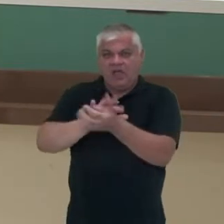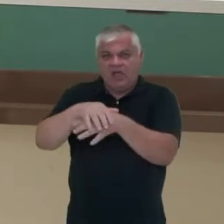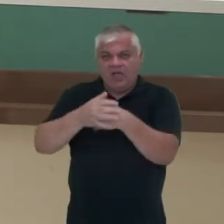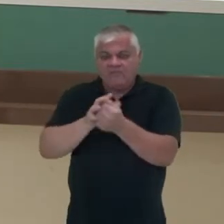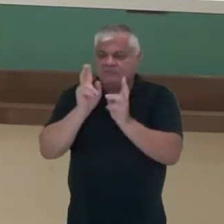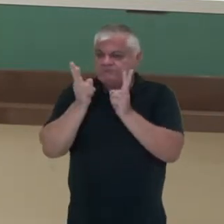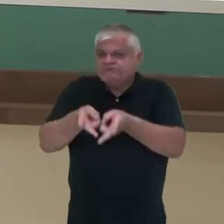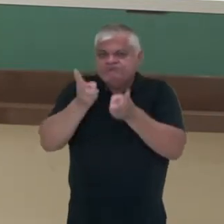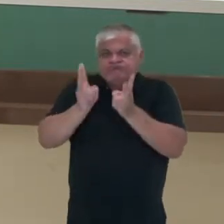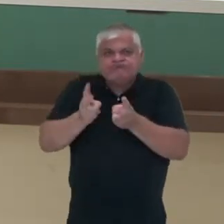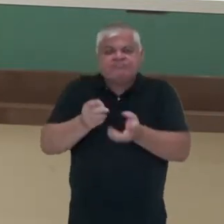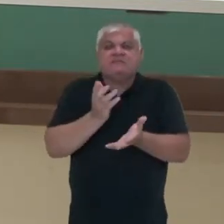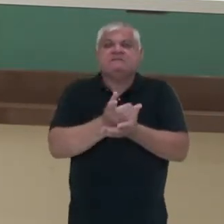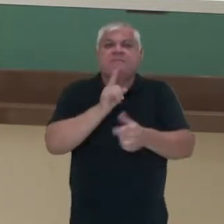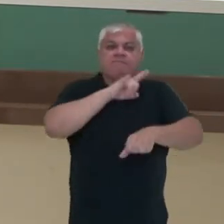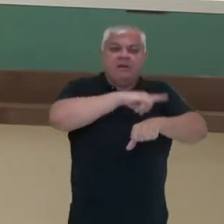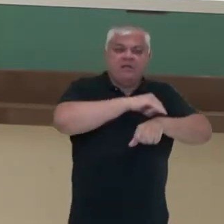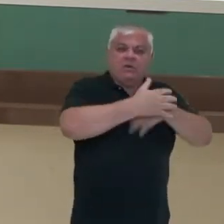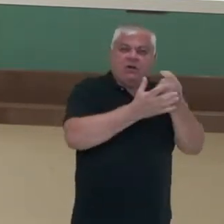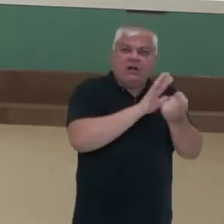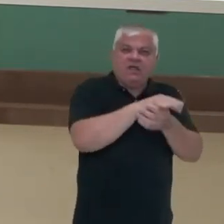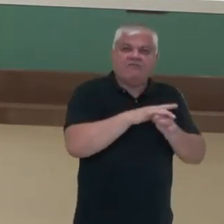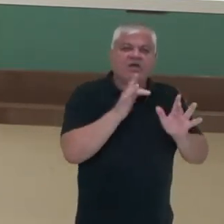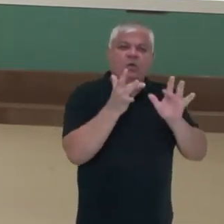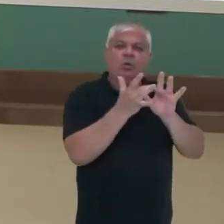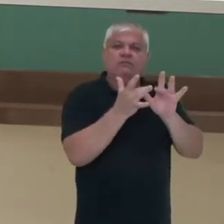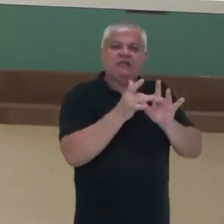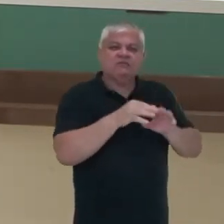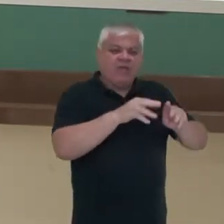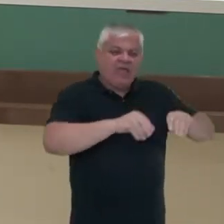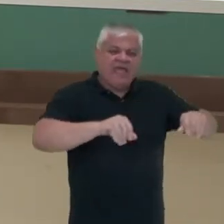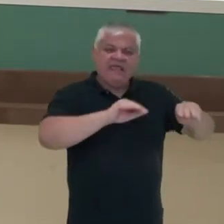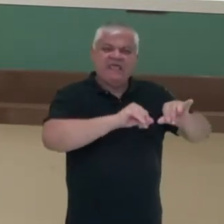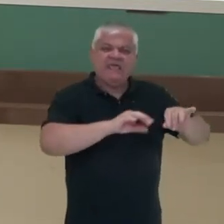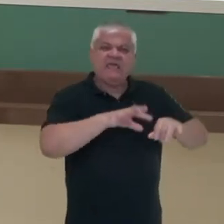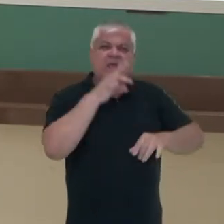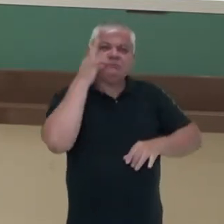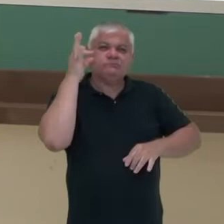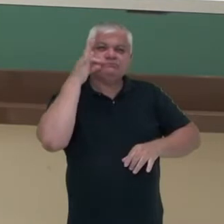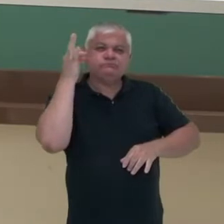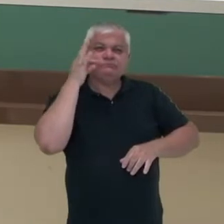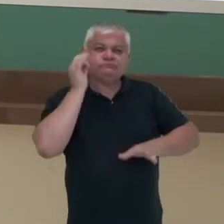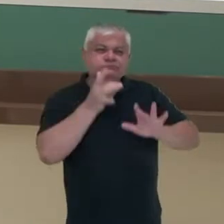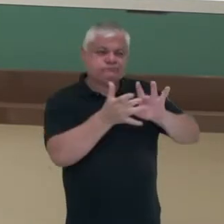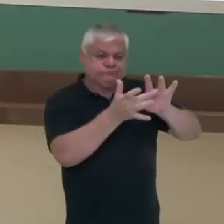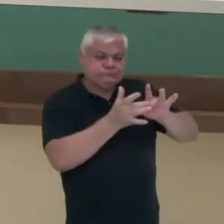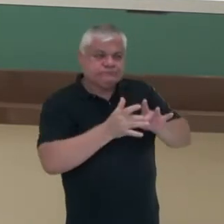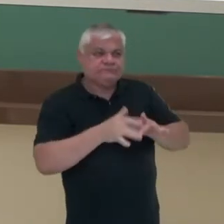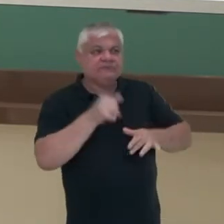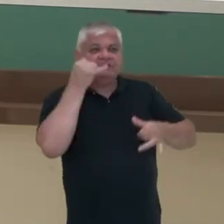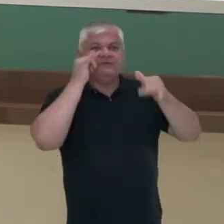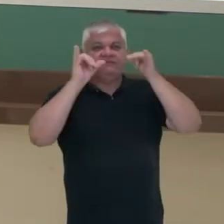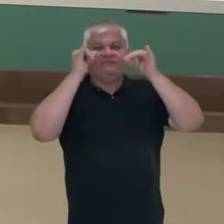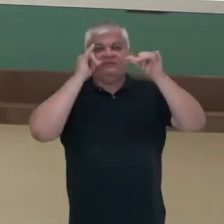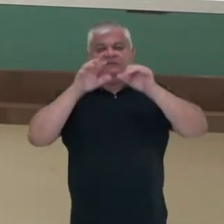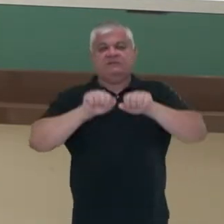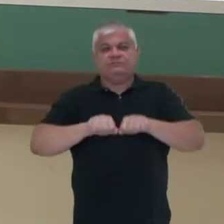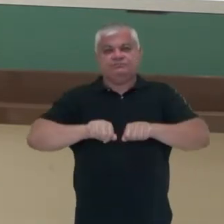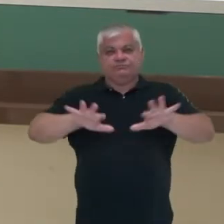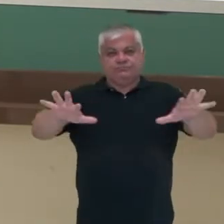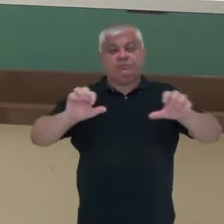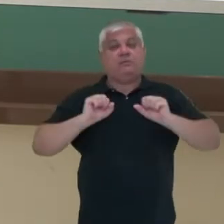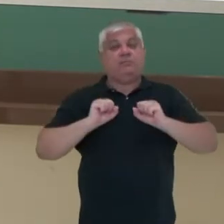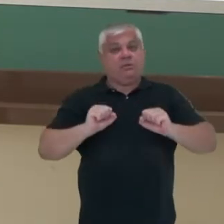mãos regularmente, evitar contato com a areia dos gatos que podem ali estar transmitindo o